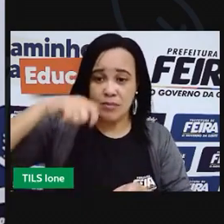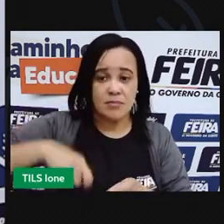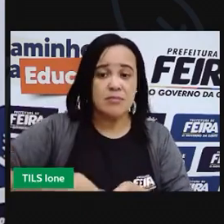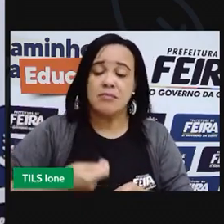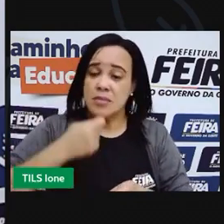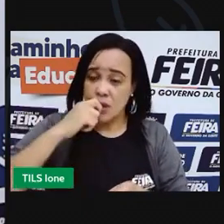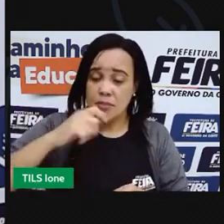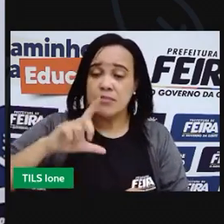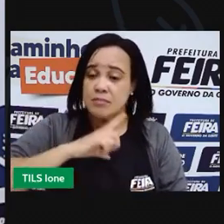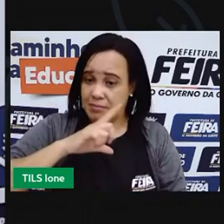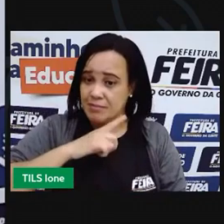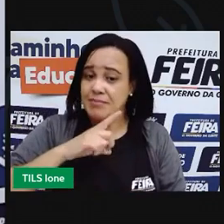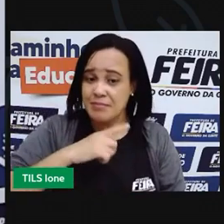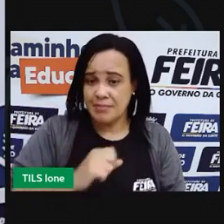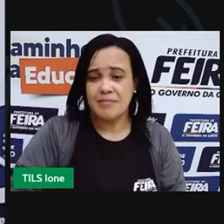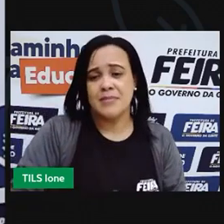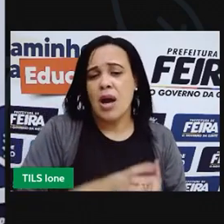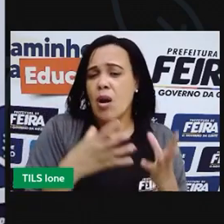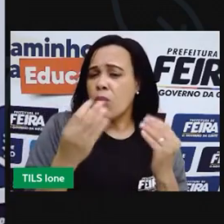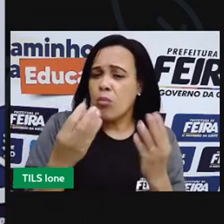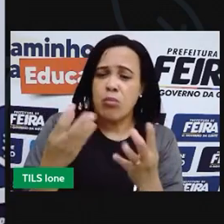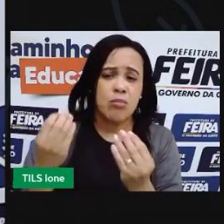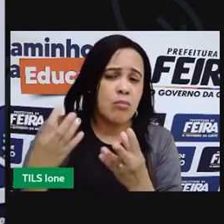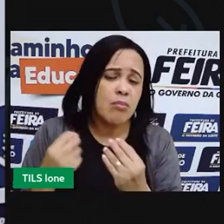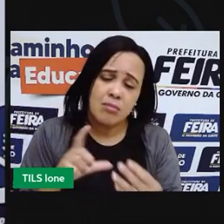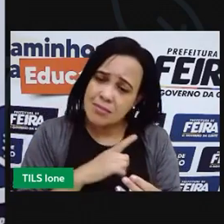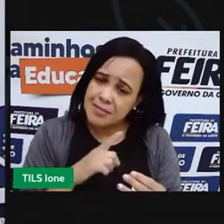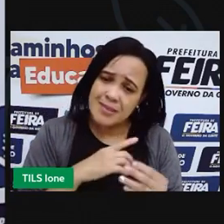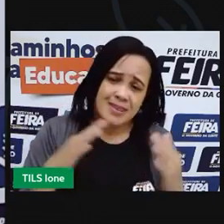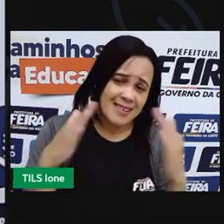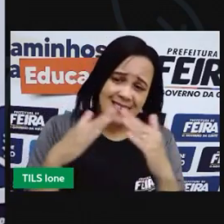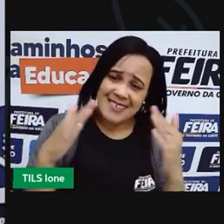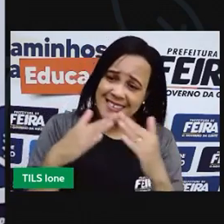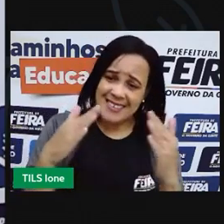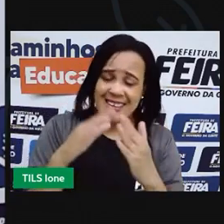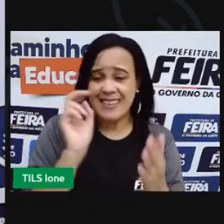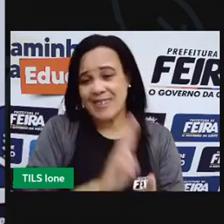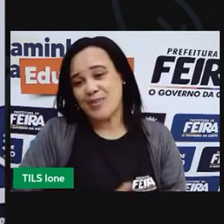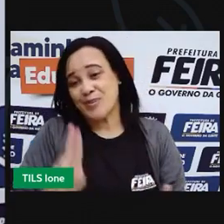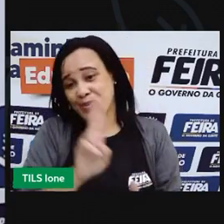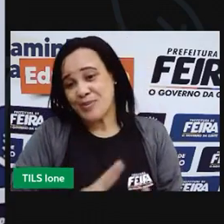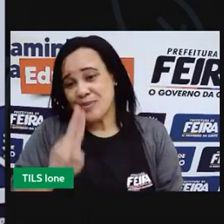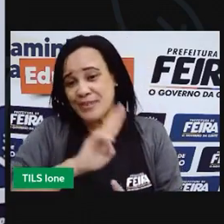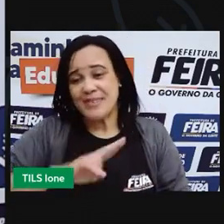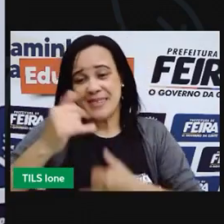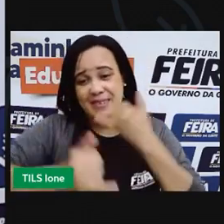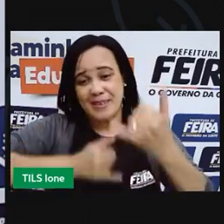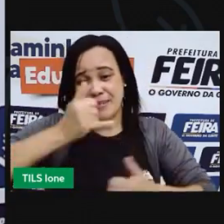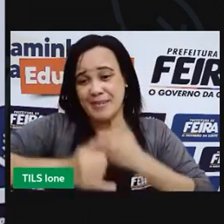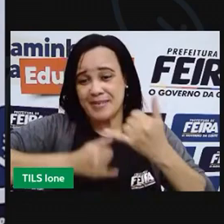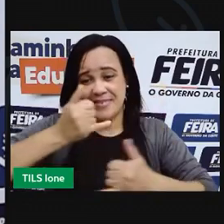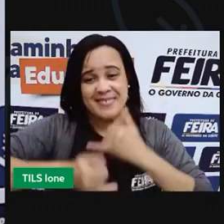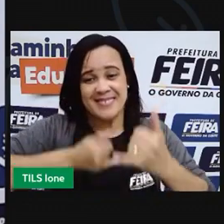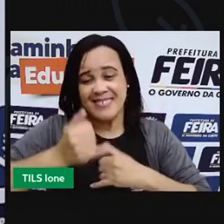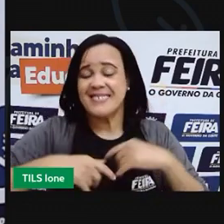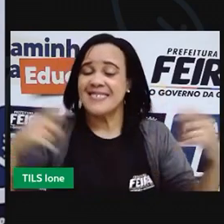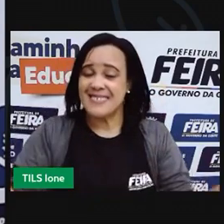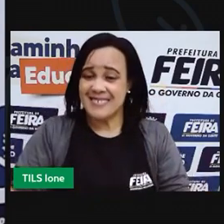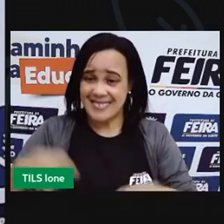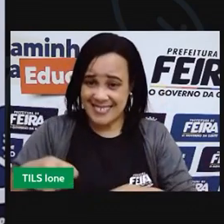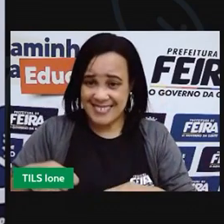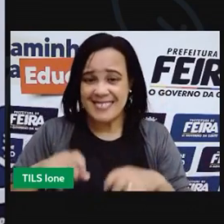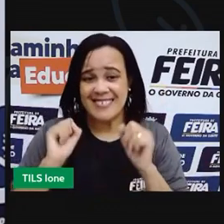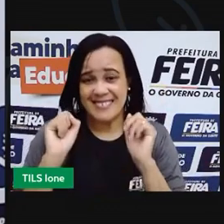embalagens de objetos que tem aí na sua casa, que você pode utilizar. Pra fazer essa contação. Tá certo?